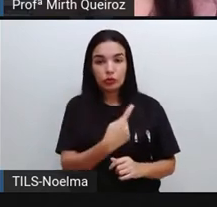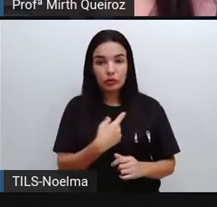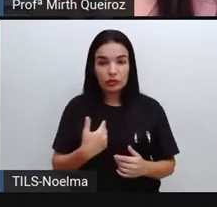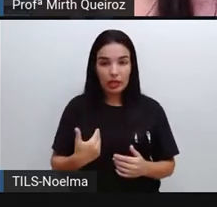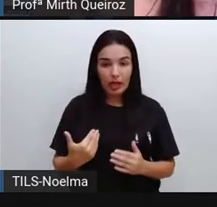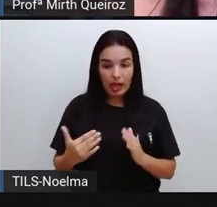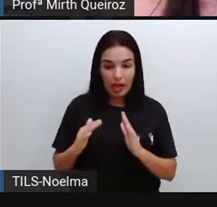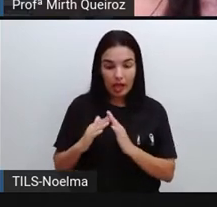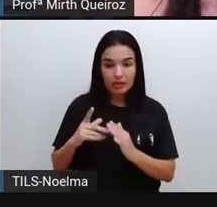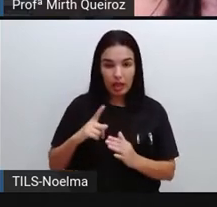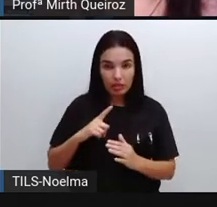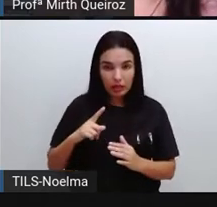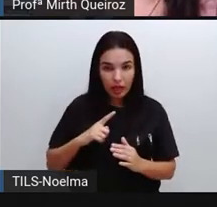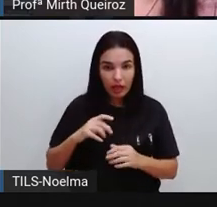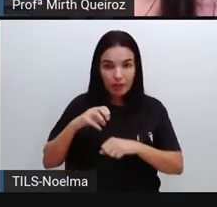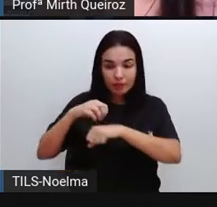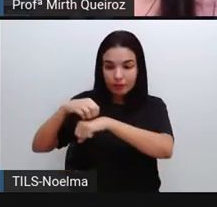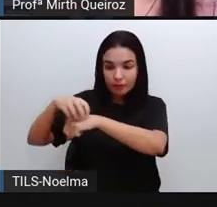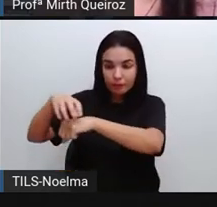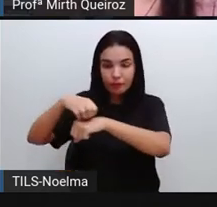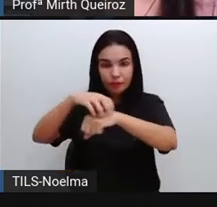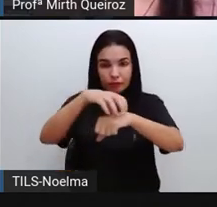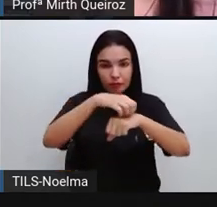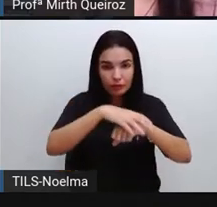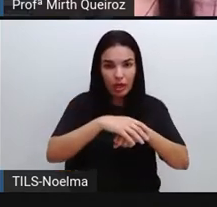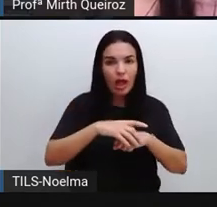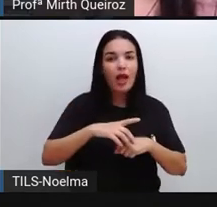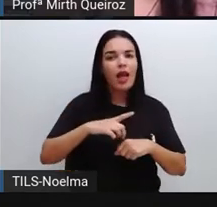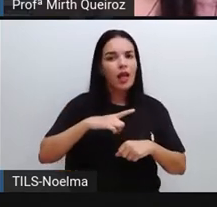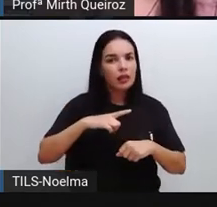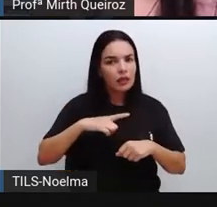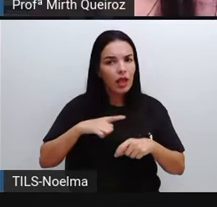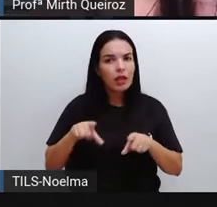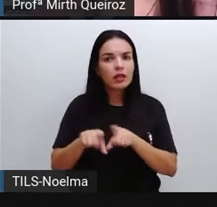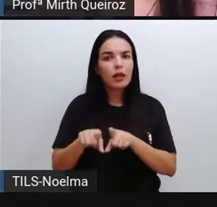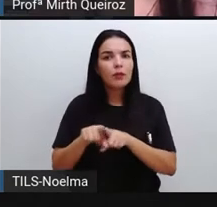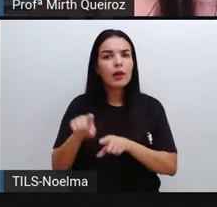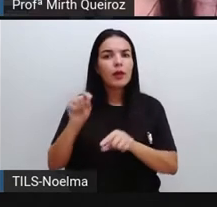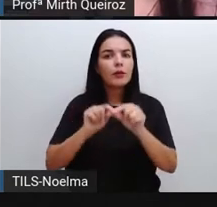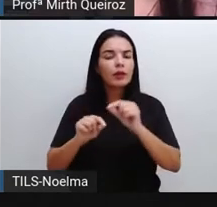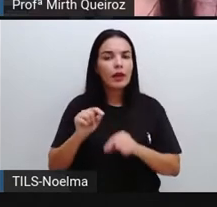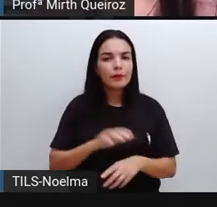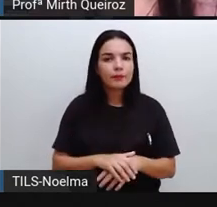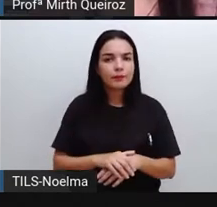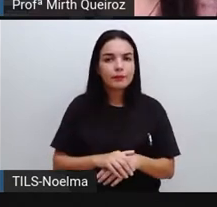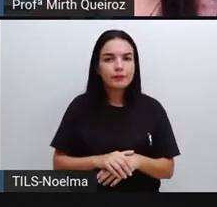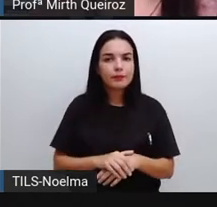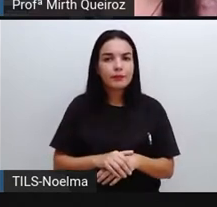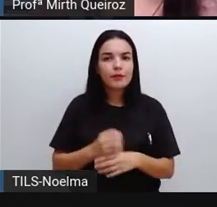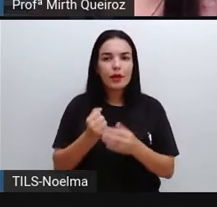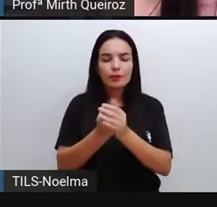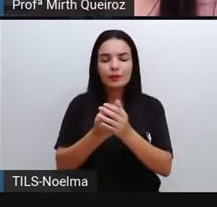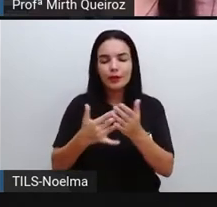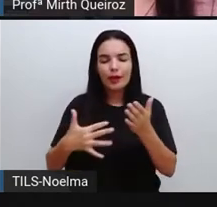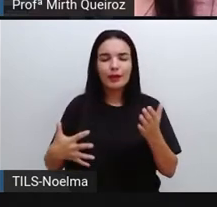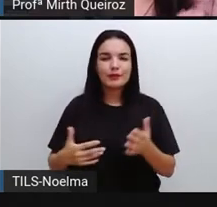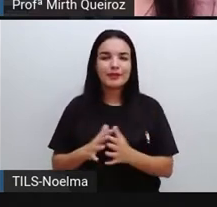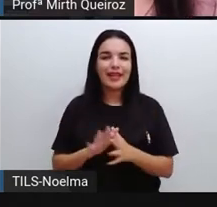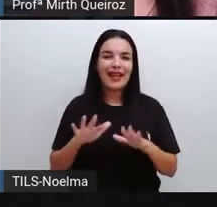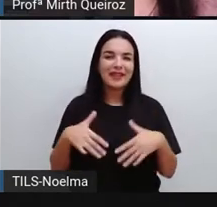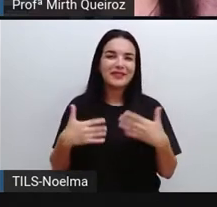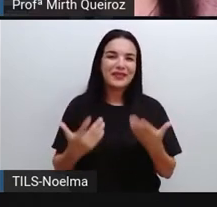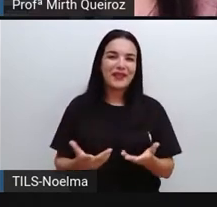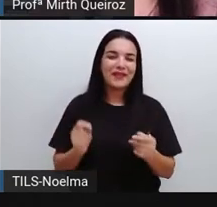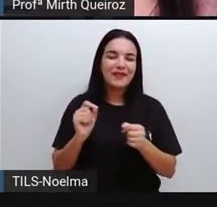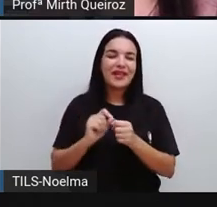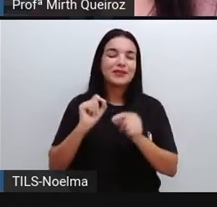com ela, gera um custo também, que vai dar origem ao quê? Aos boletos que